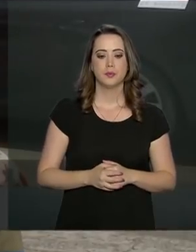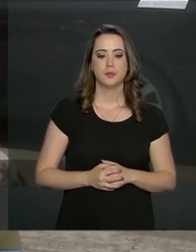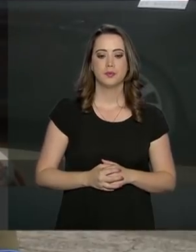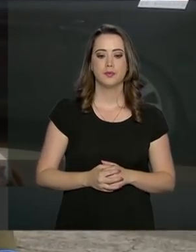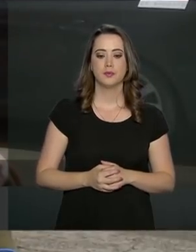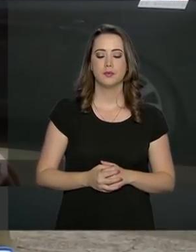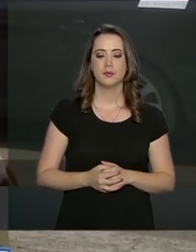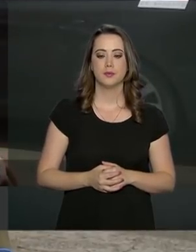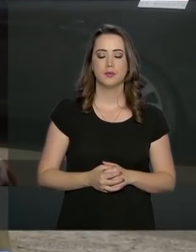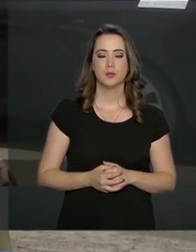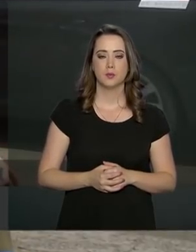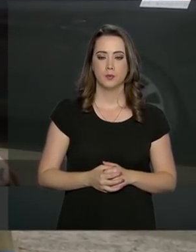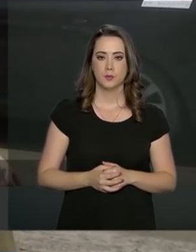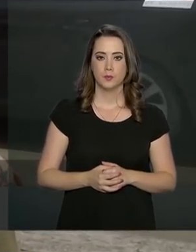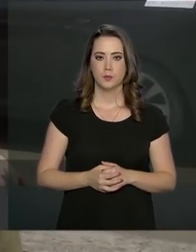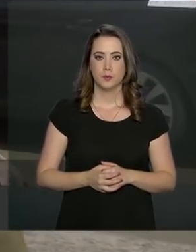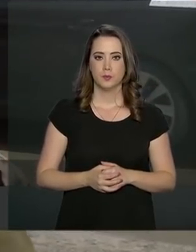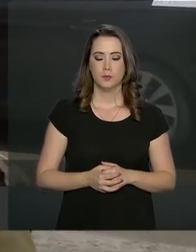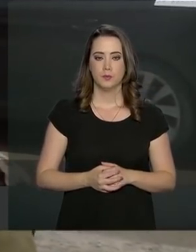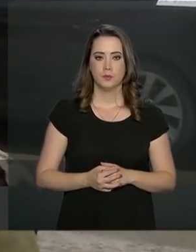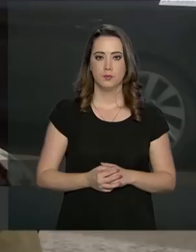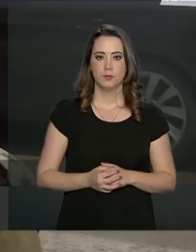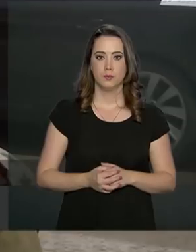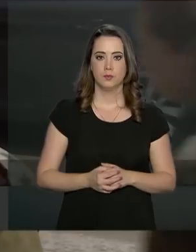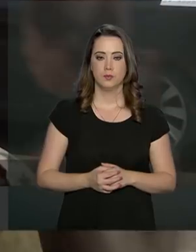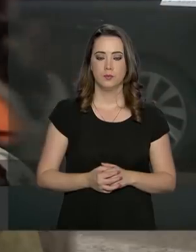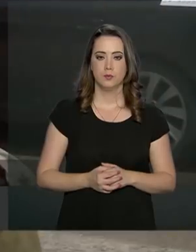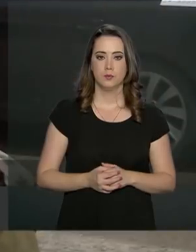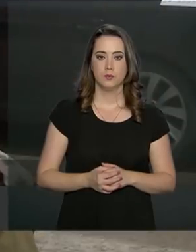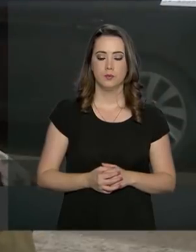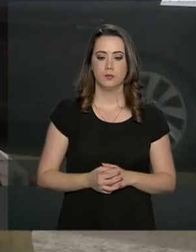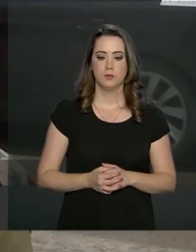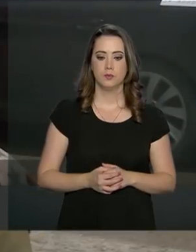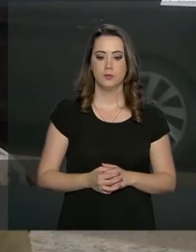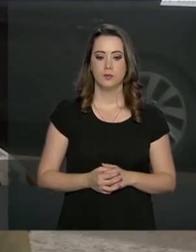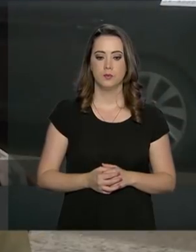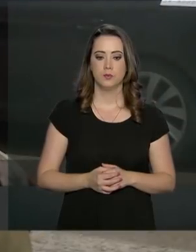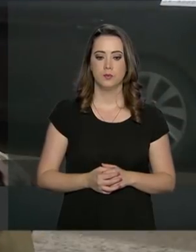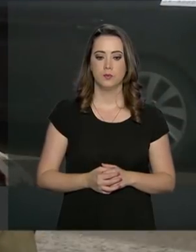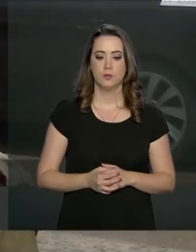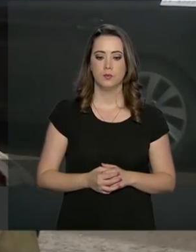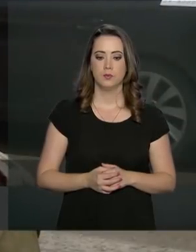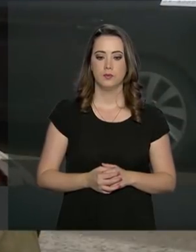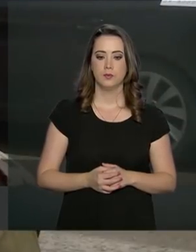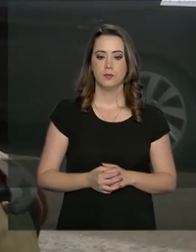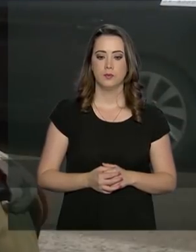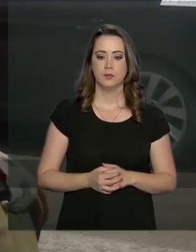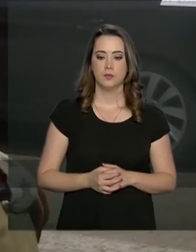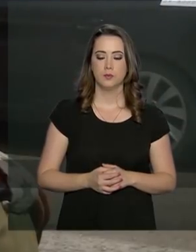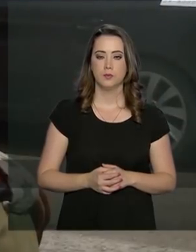é muito parecido com os israelenses. Nós ambos